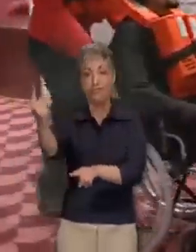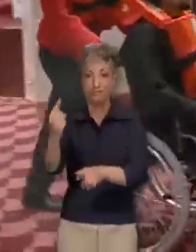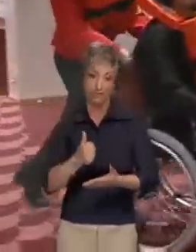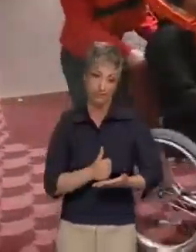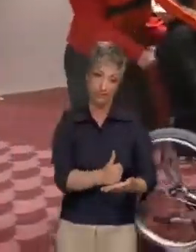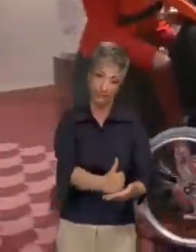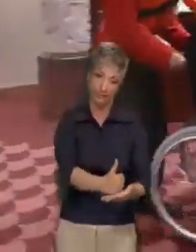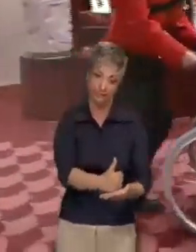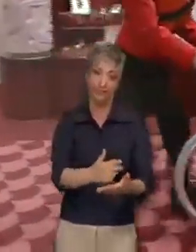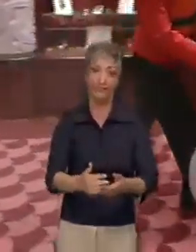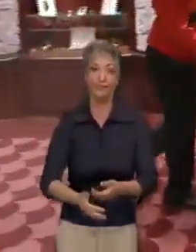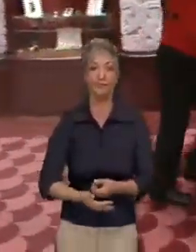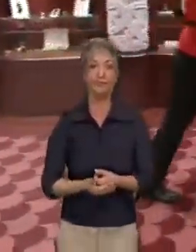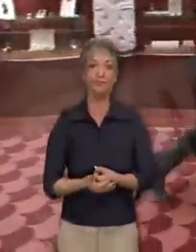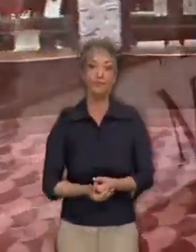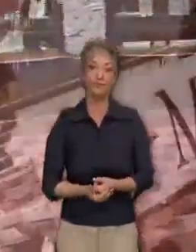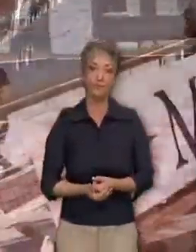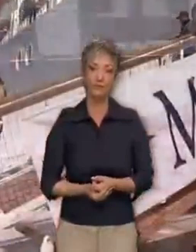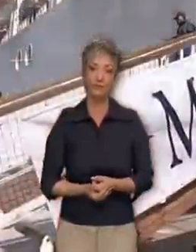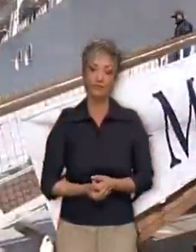tomadas precauções especiais.